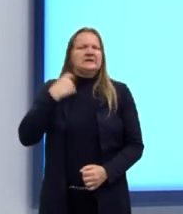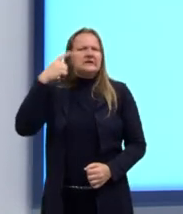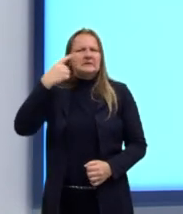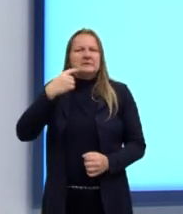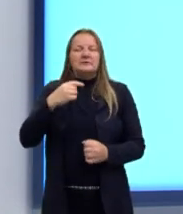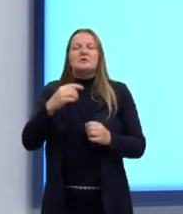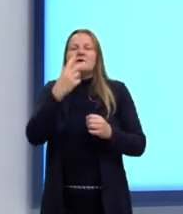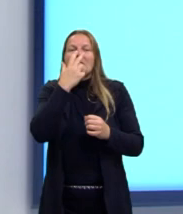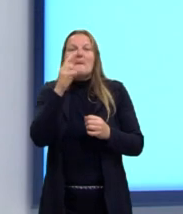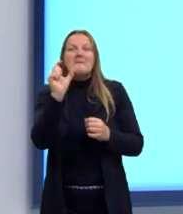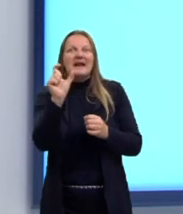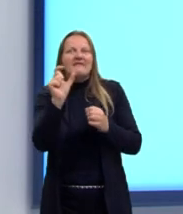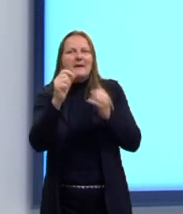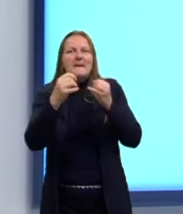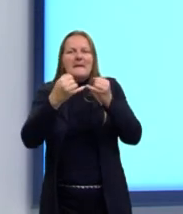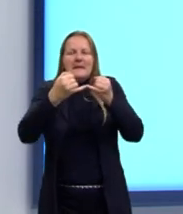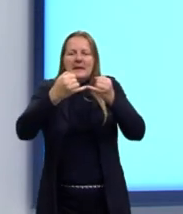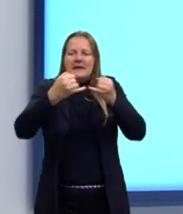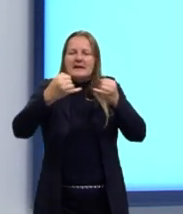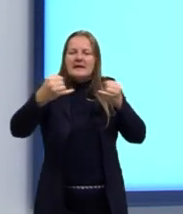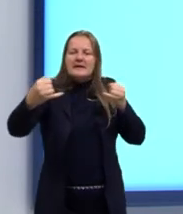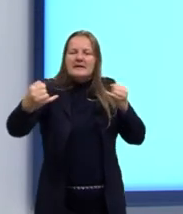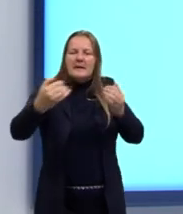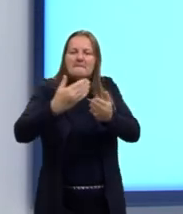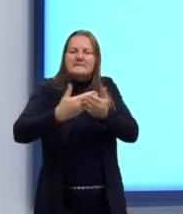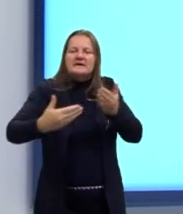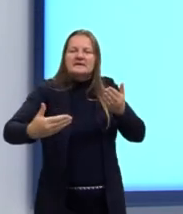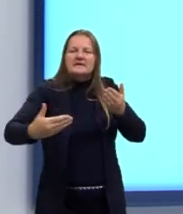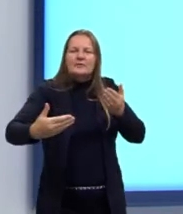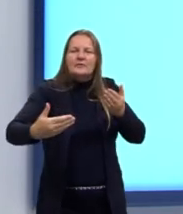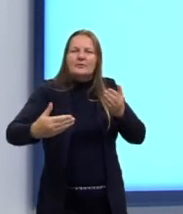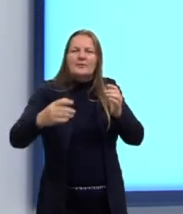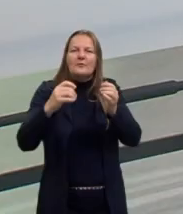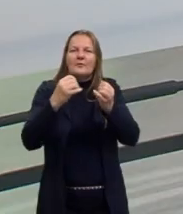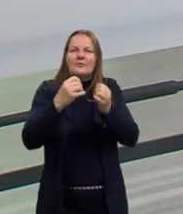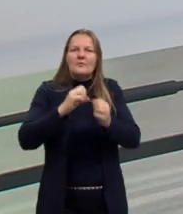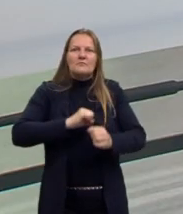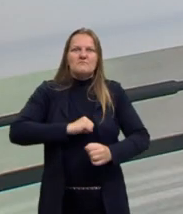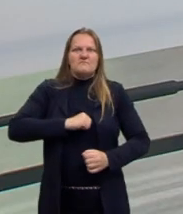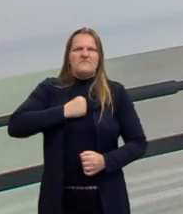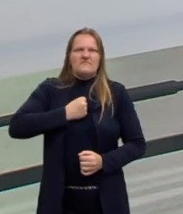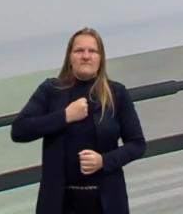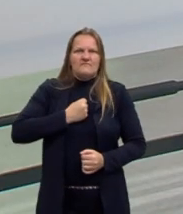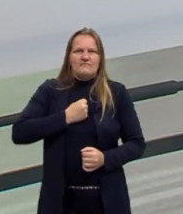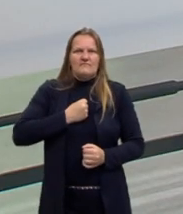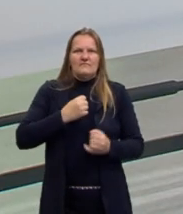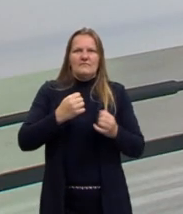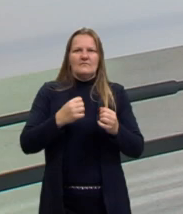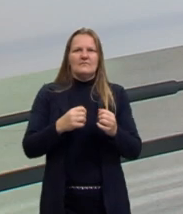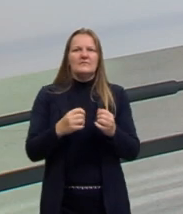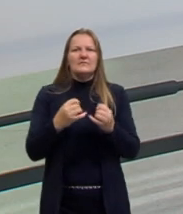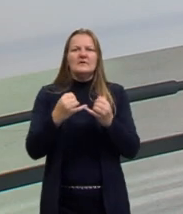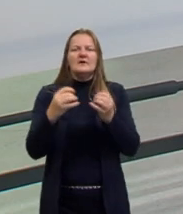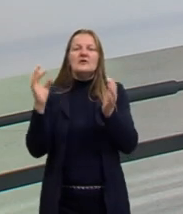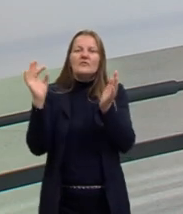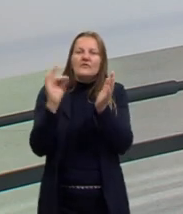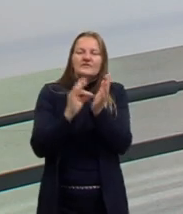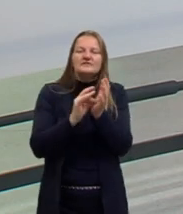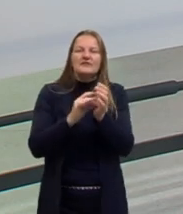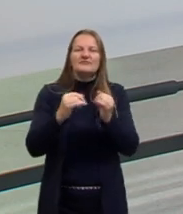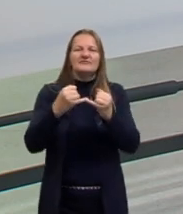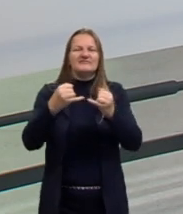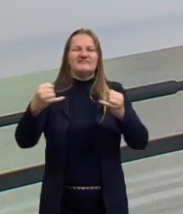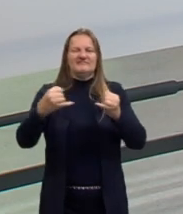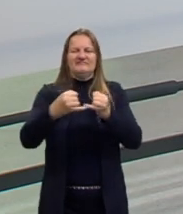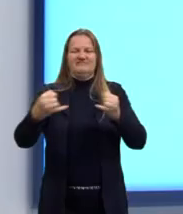perdeu a linha e vociferou contra o seu adversário. Esse ataque de fúria como uma expressão cristalizada. Vamos